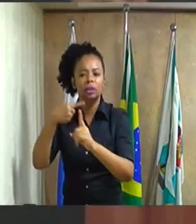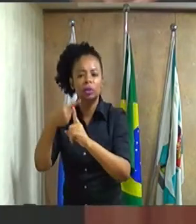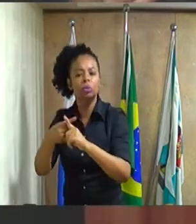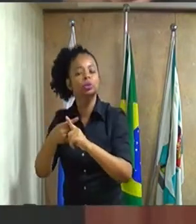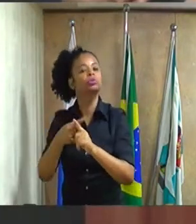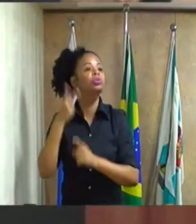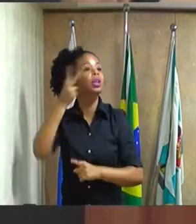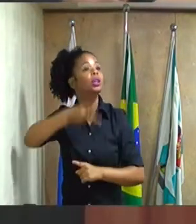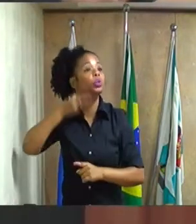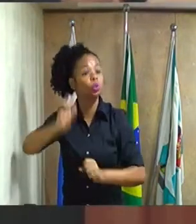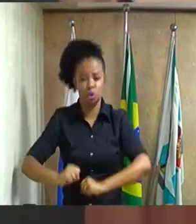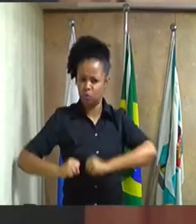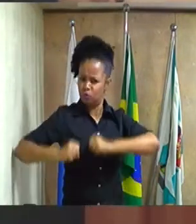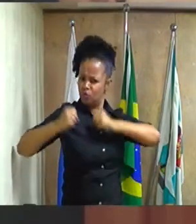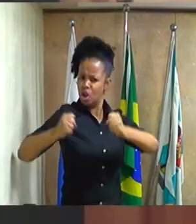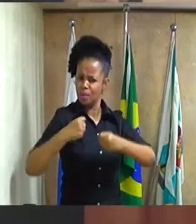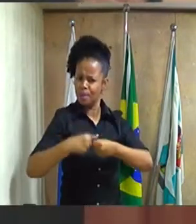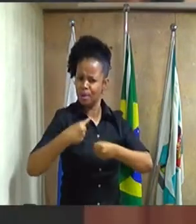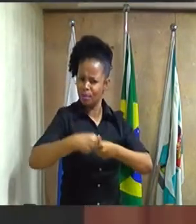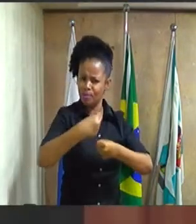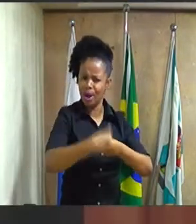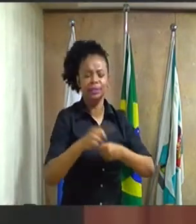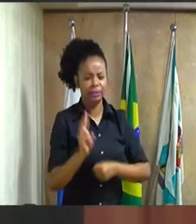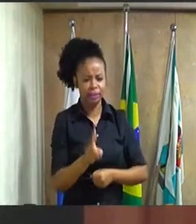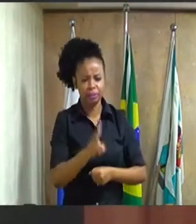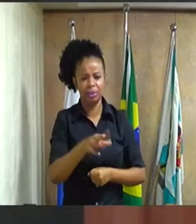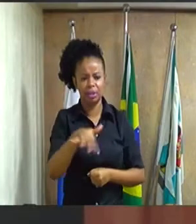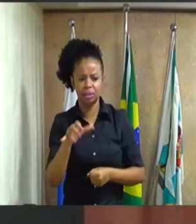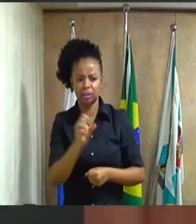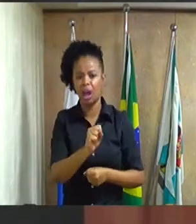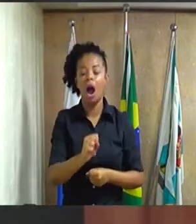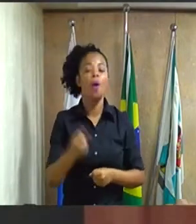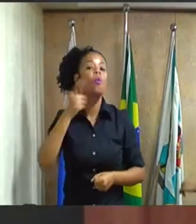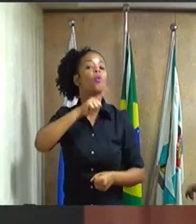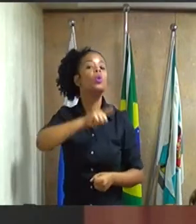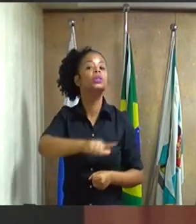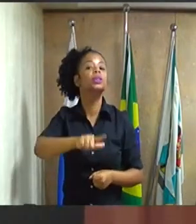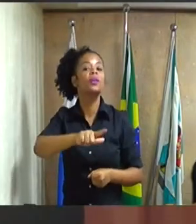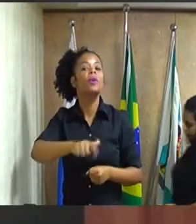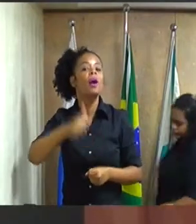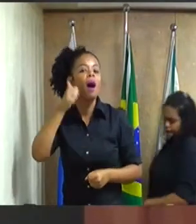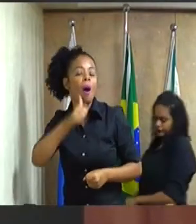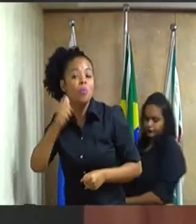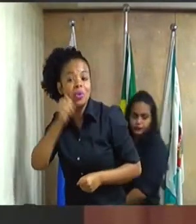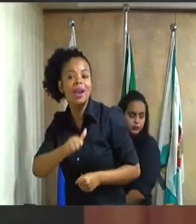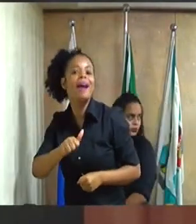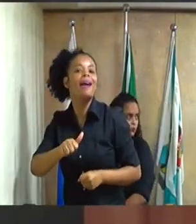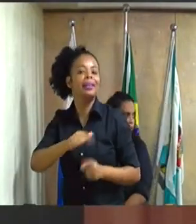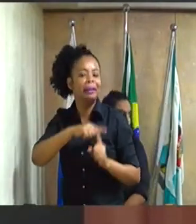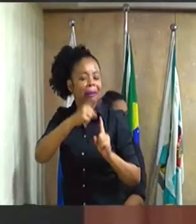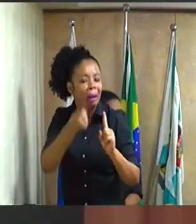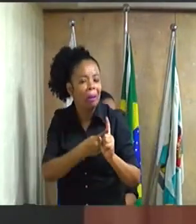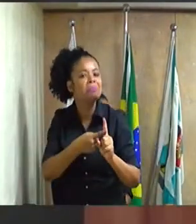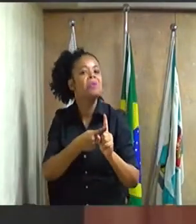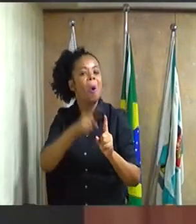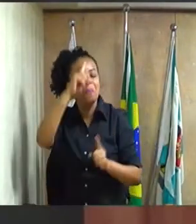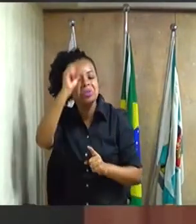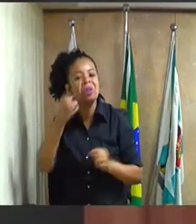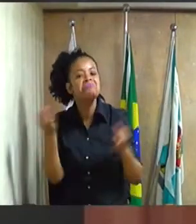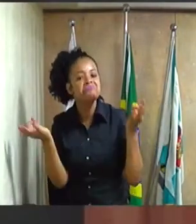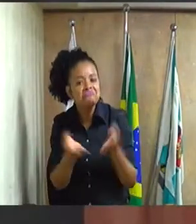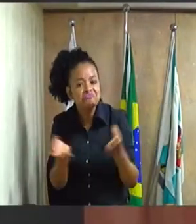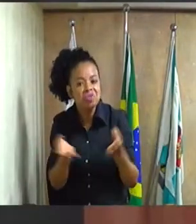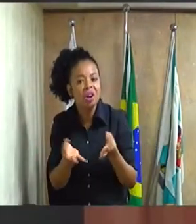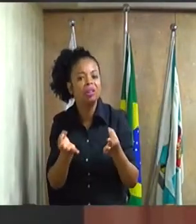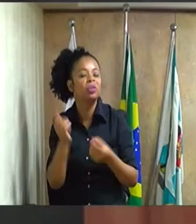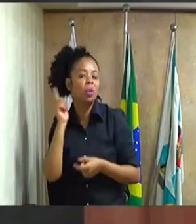vereador que luta pelo seu bairro ali, mas por toda a Duque Caxias vai ganhar ali a mulher duque caxiense, um hospital de qualidade, que o hospital,